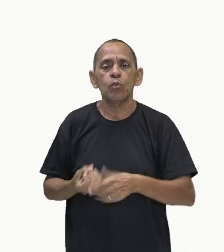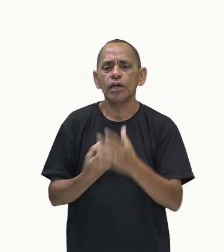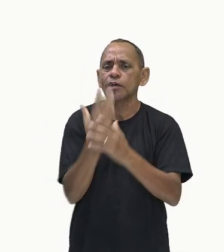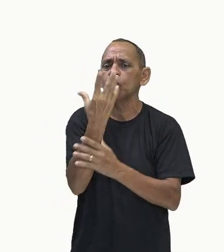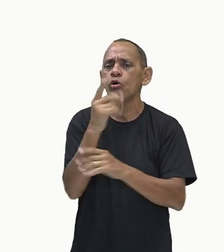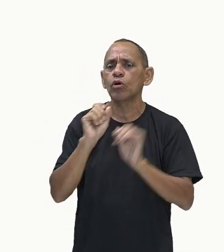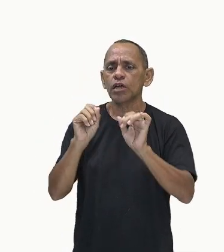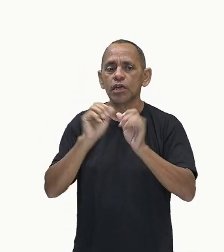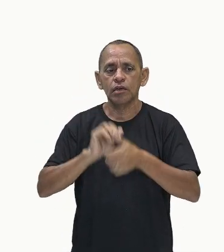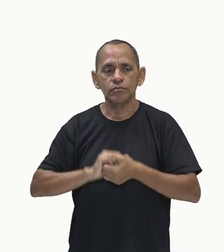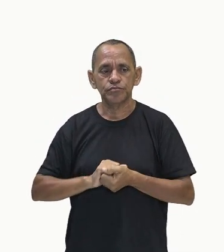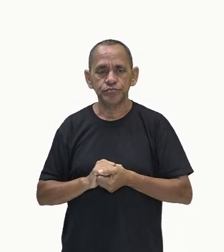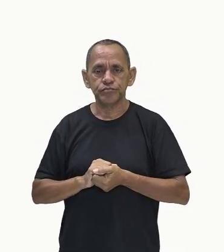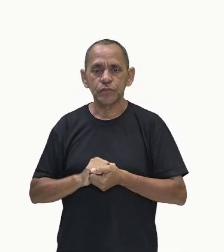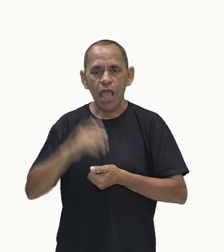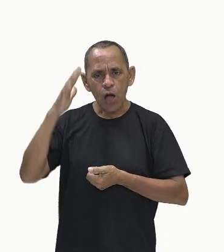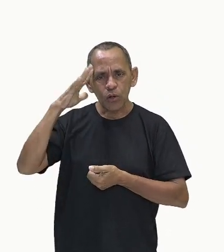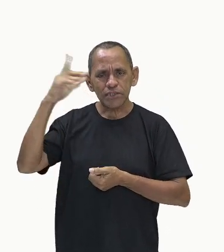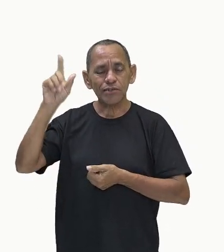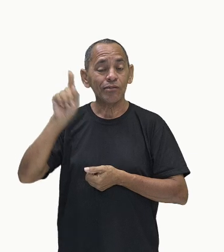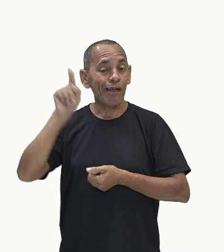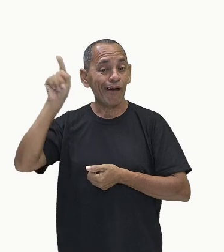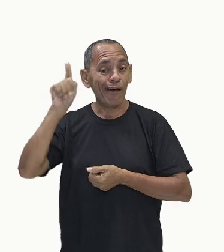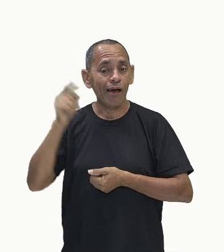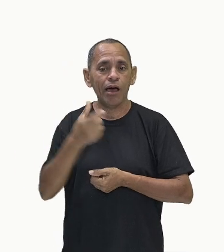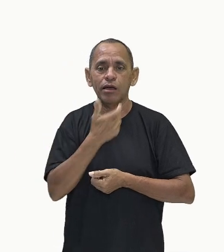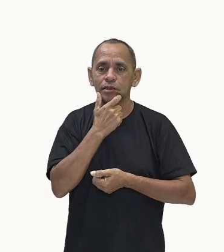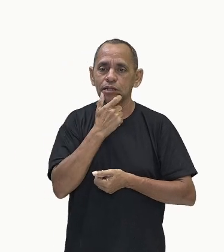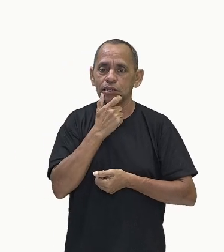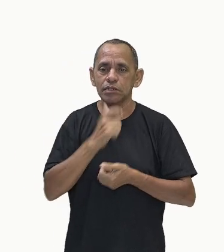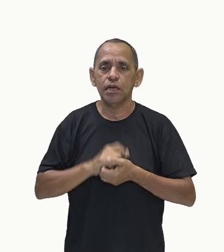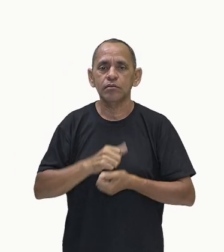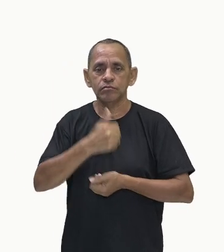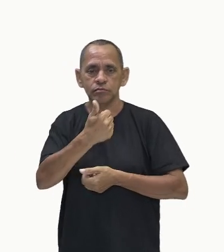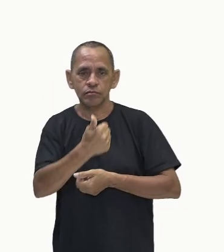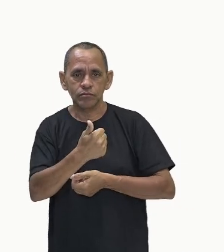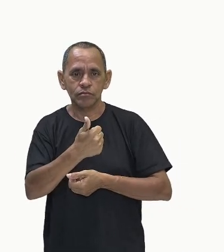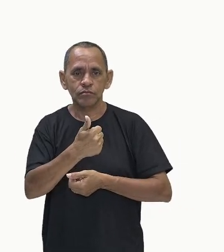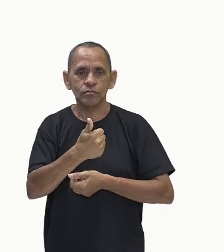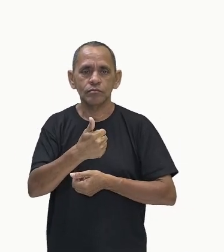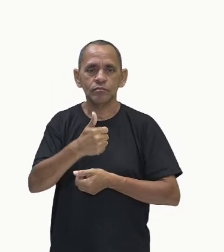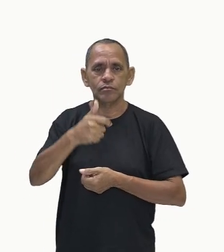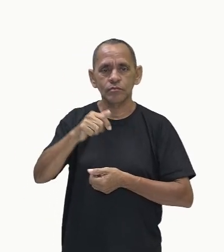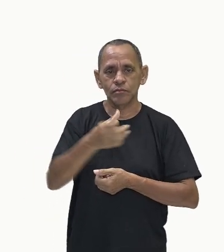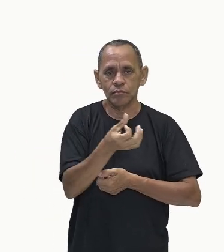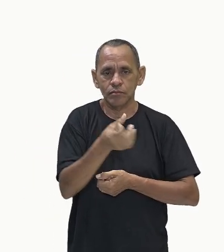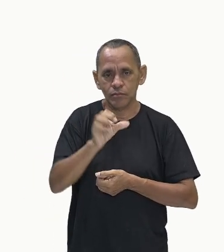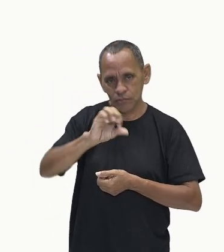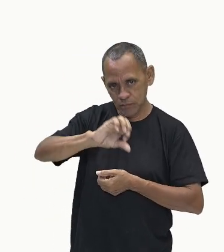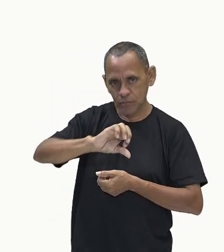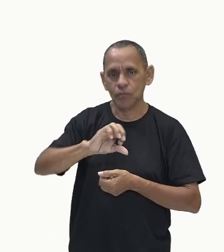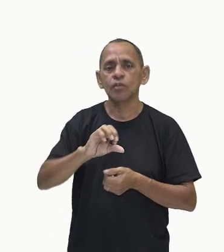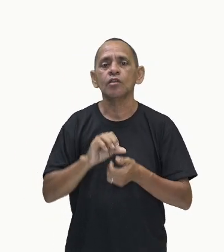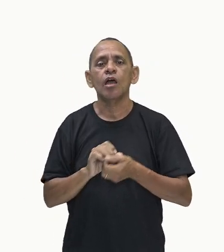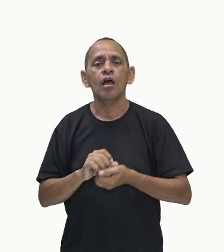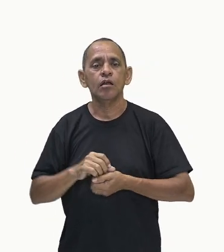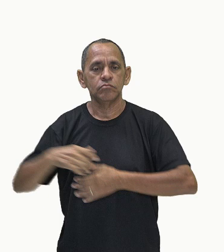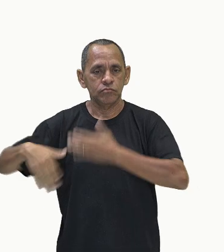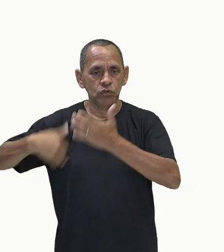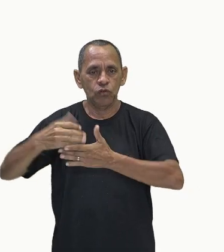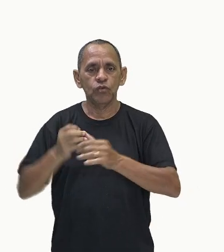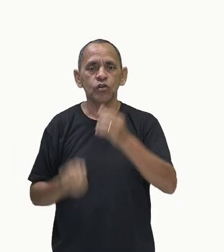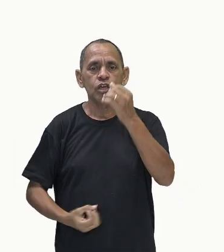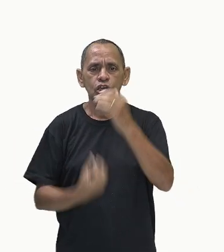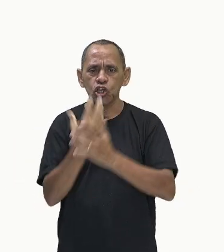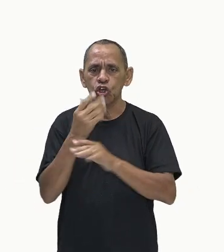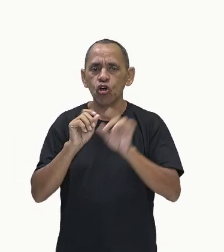ocorrida lá na Inglaterra, em 1769, James Watt desenvolveu equipamentos que